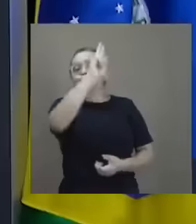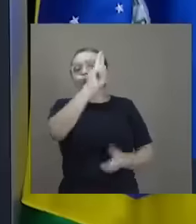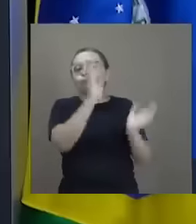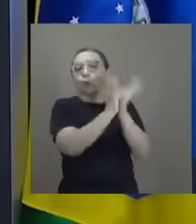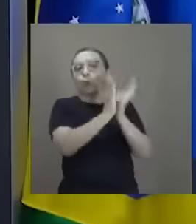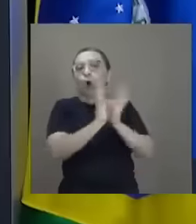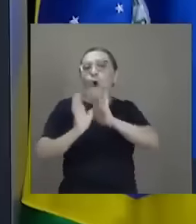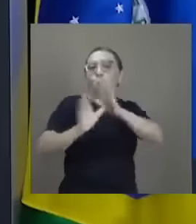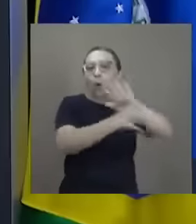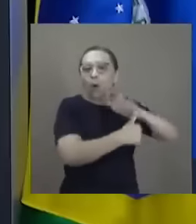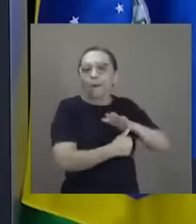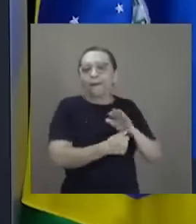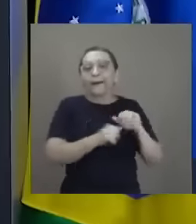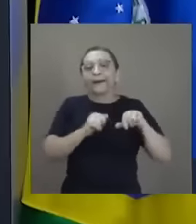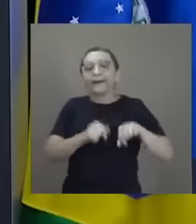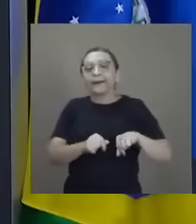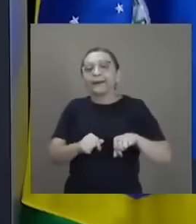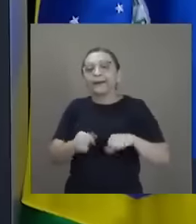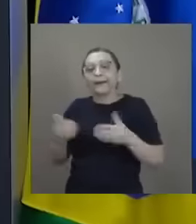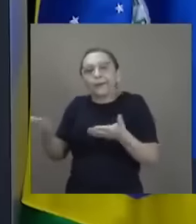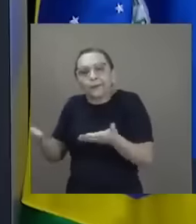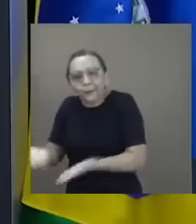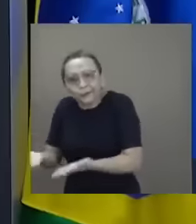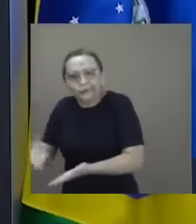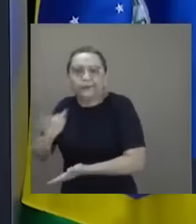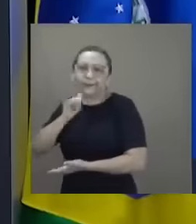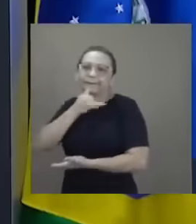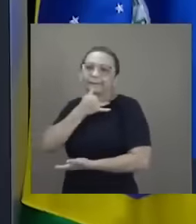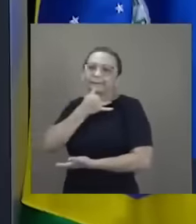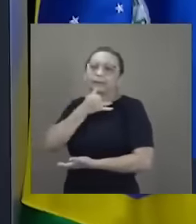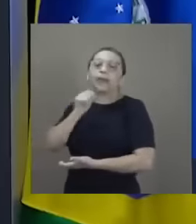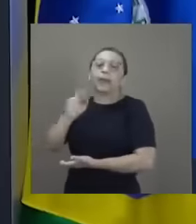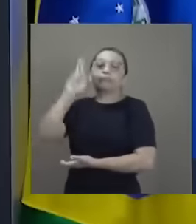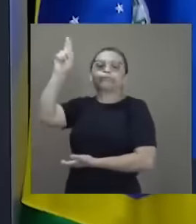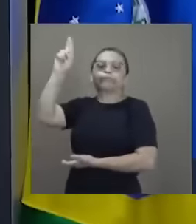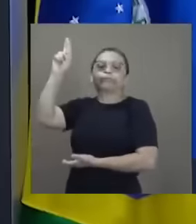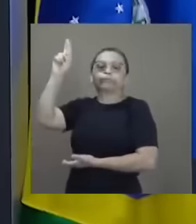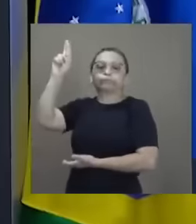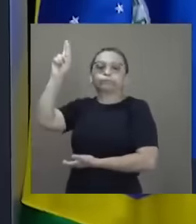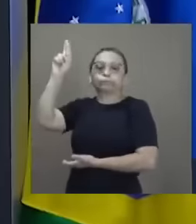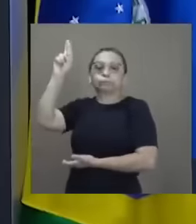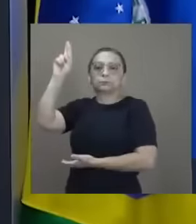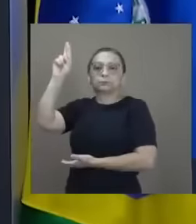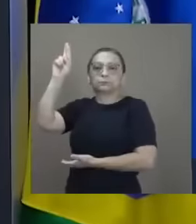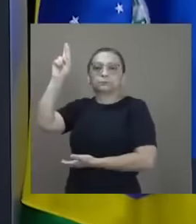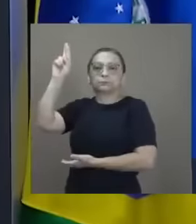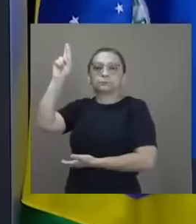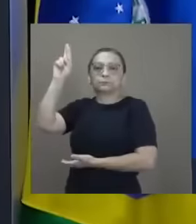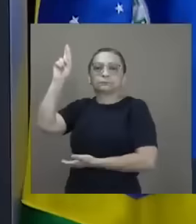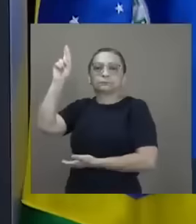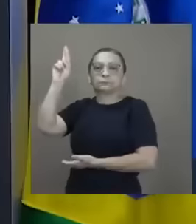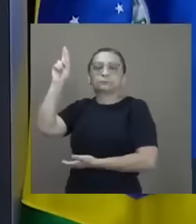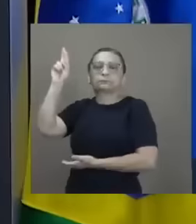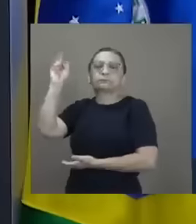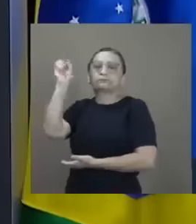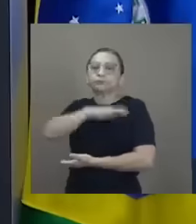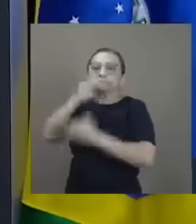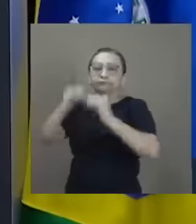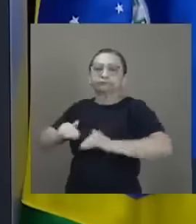e hoje, lamentavelmente, sob o arbítrio da nossa Suprema Corte.